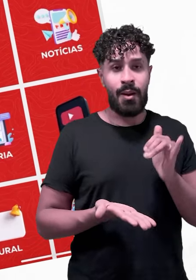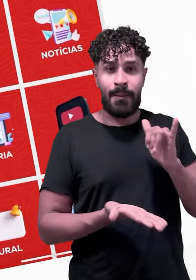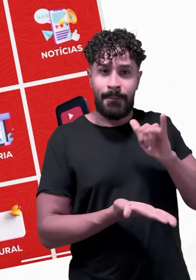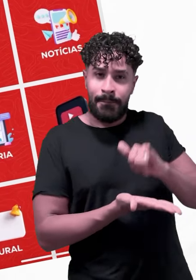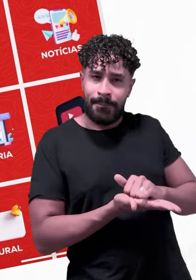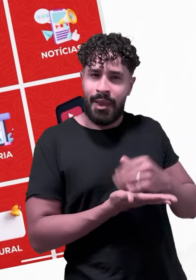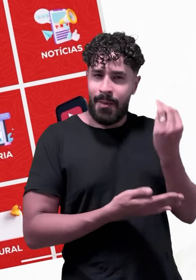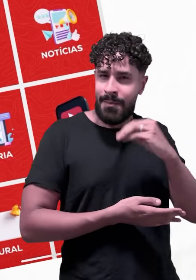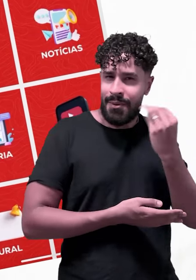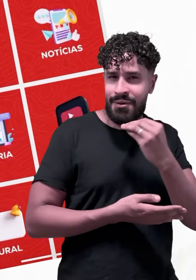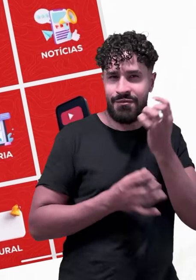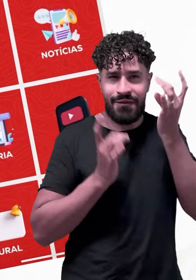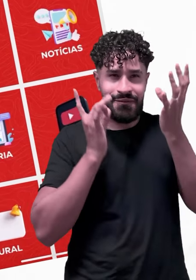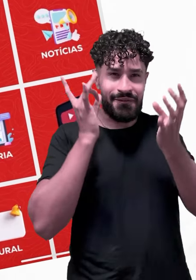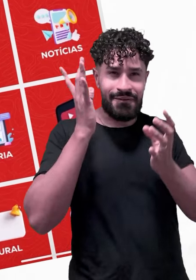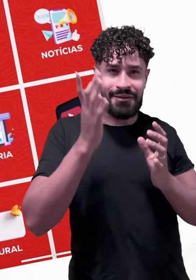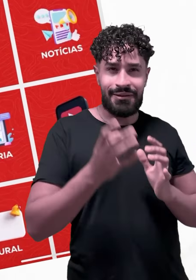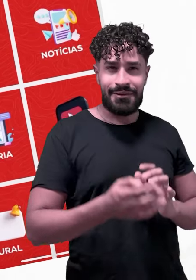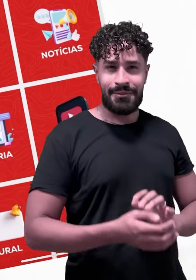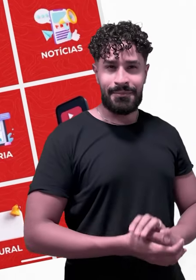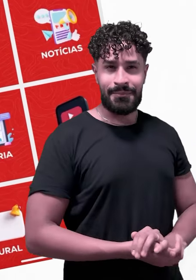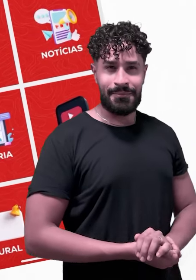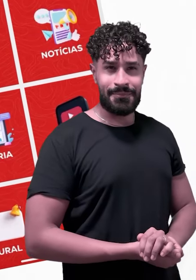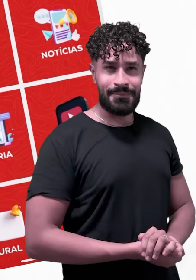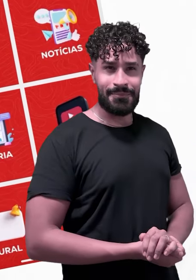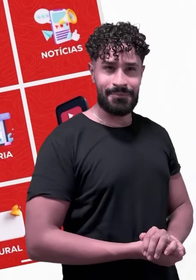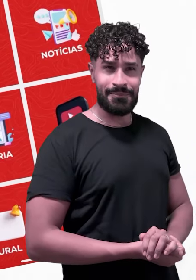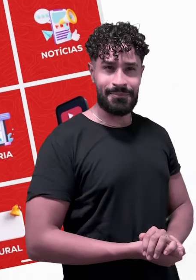agora nosso novo aplicativo e aproveite essas facilidades.